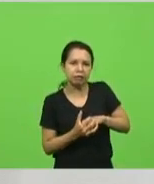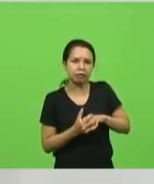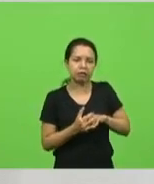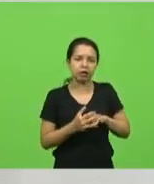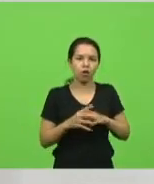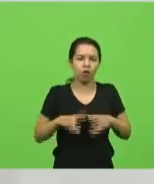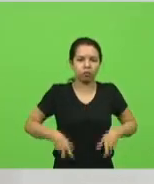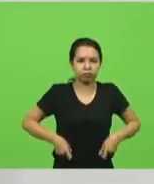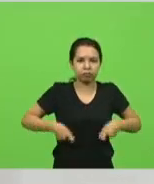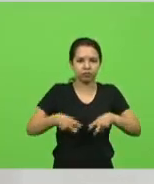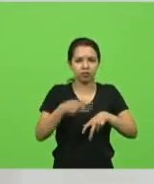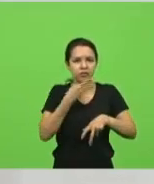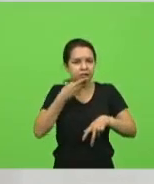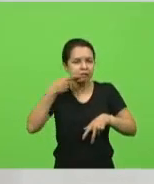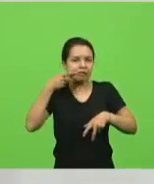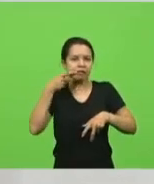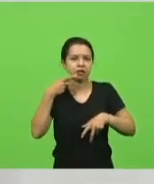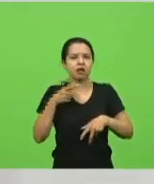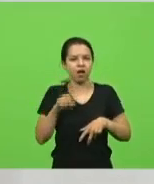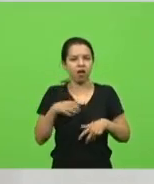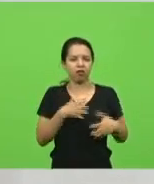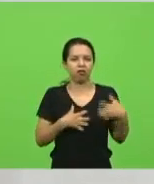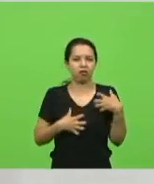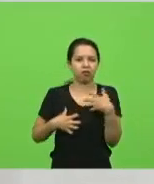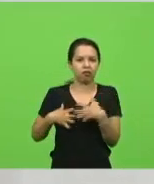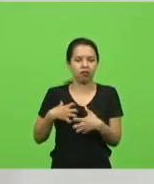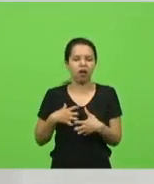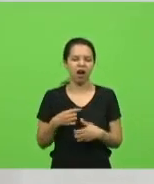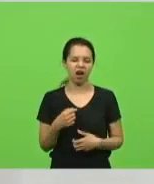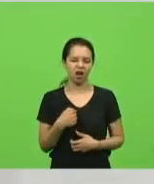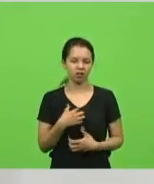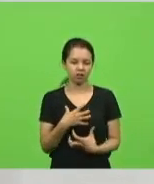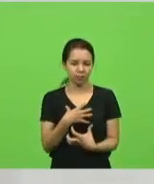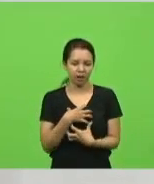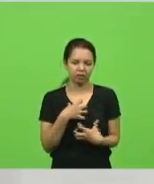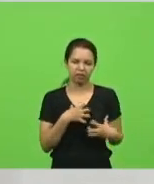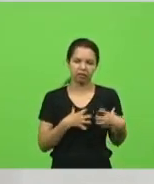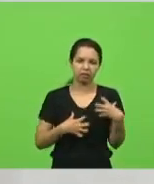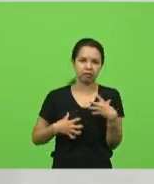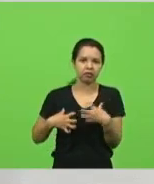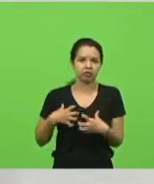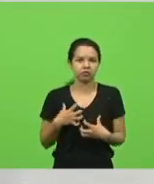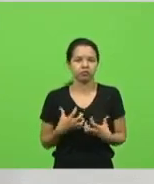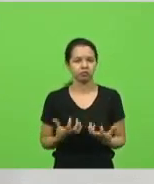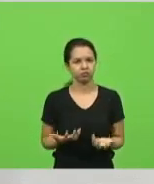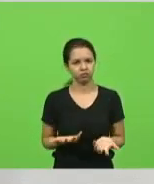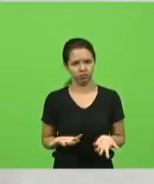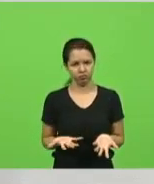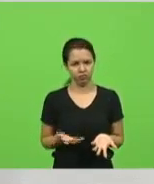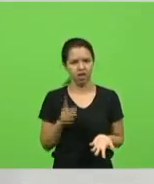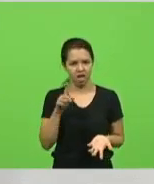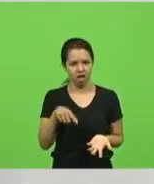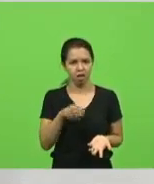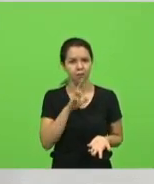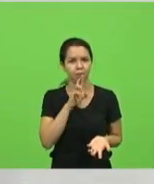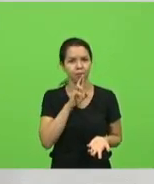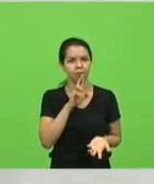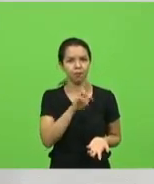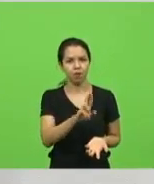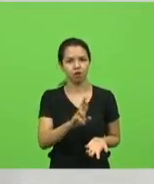no sujeito. Aí eu fiquei desconfortável com essa situação. Essa é a resposta que nós temos